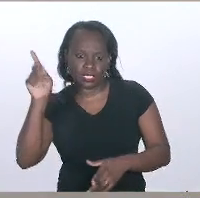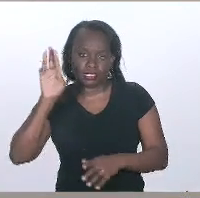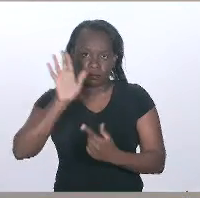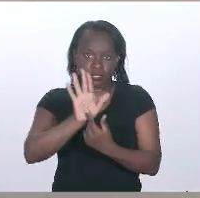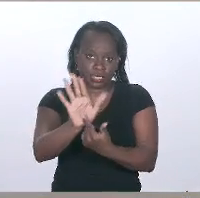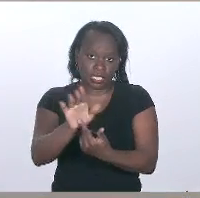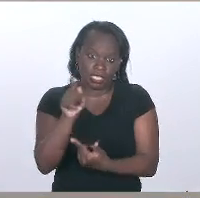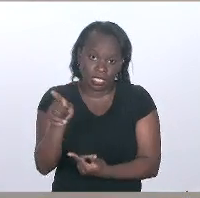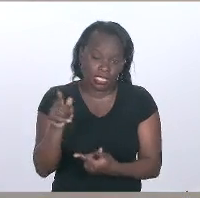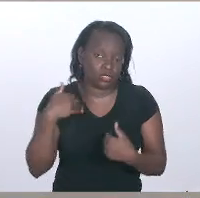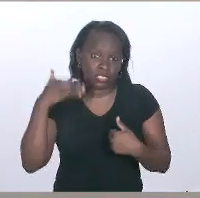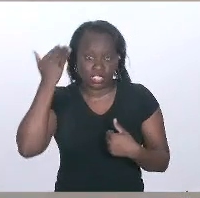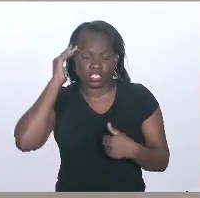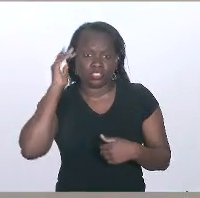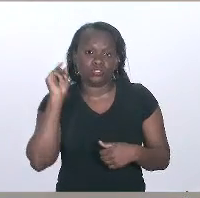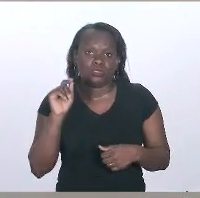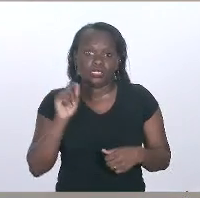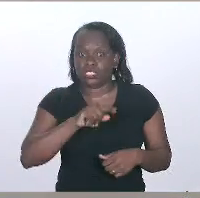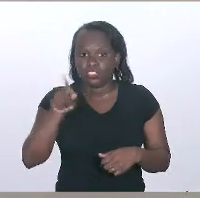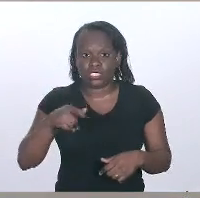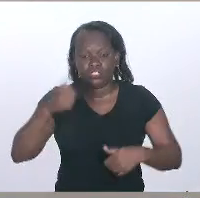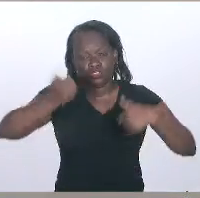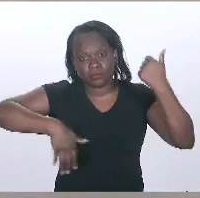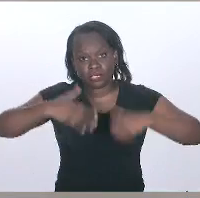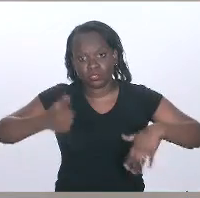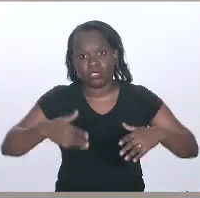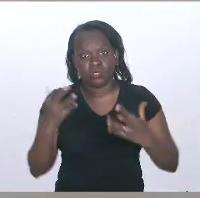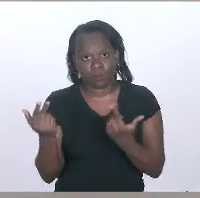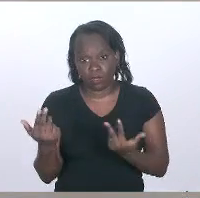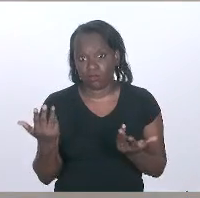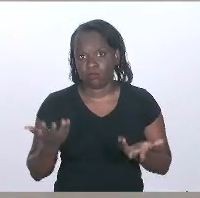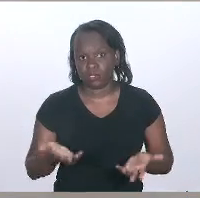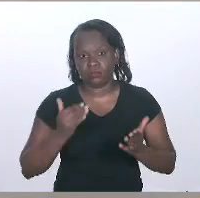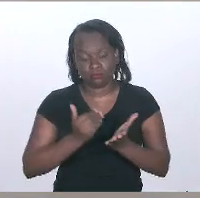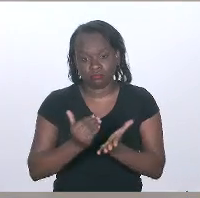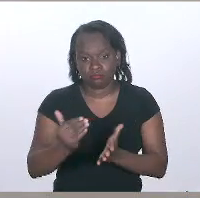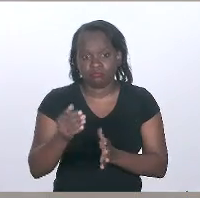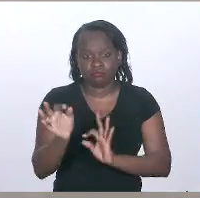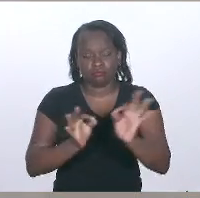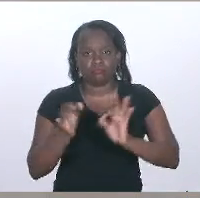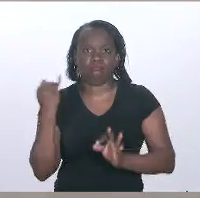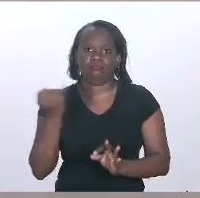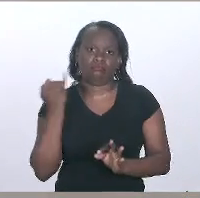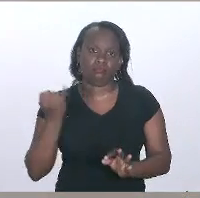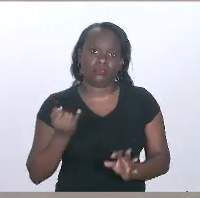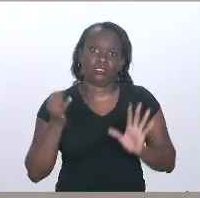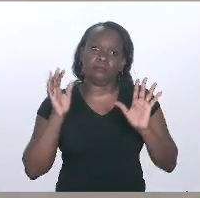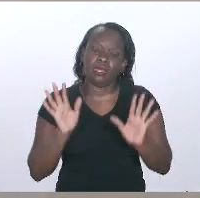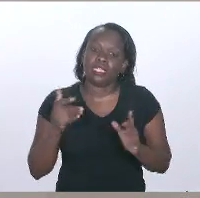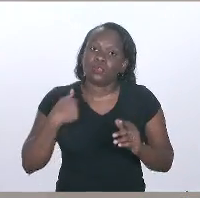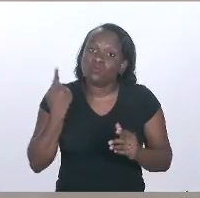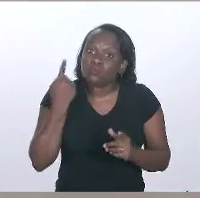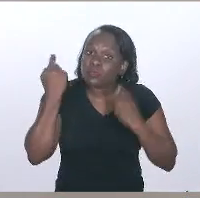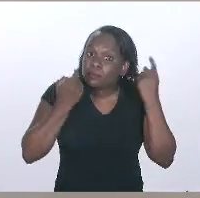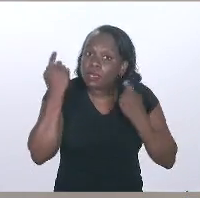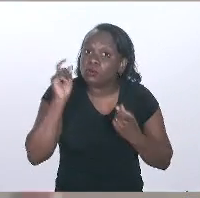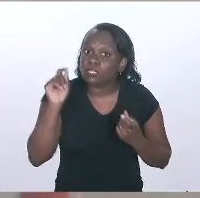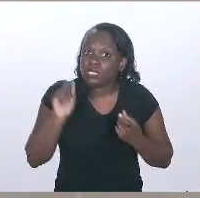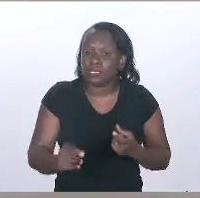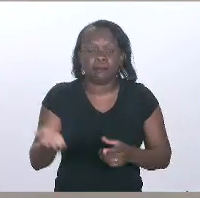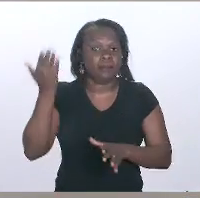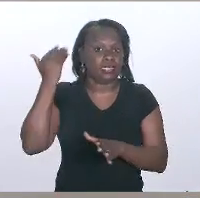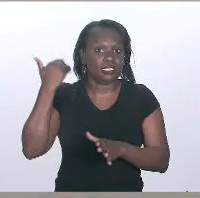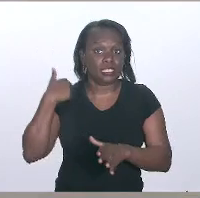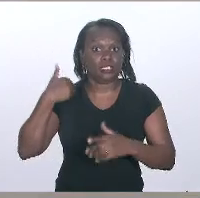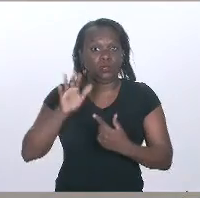apresentado isso, eu entendo que a gente levantou essa discussão, estaremos aí avançando com uma pauta importante. A minha única preocupação é essa, visto que na